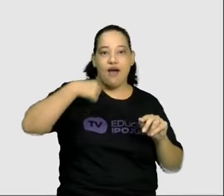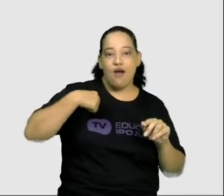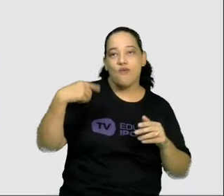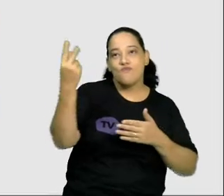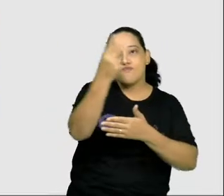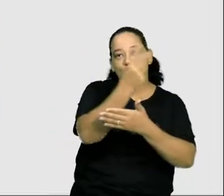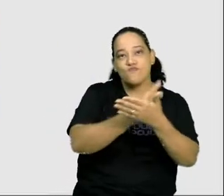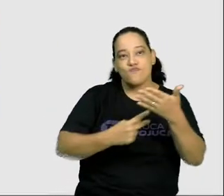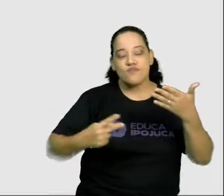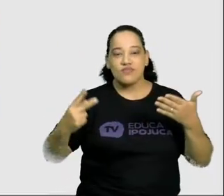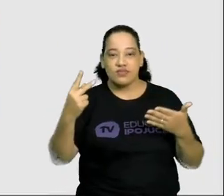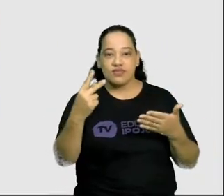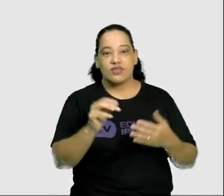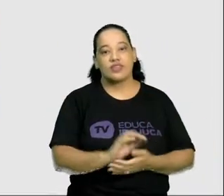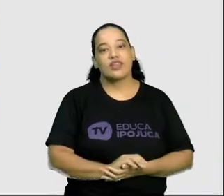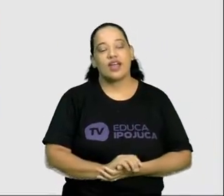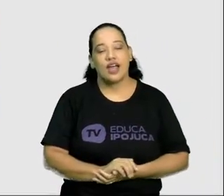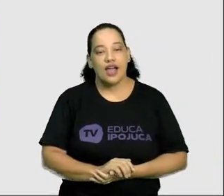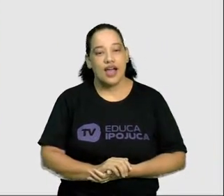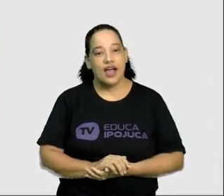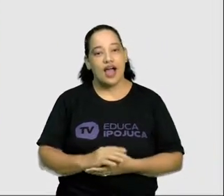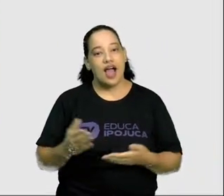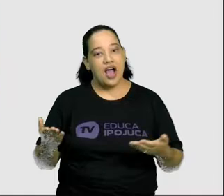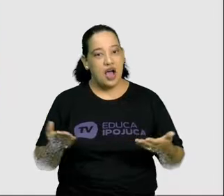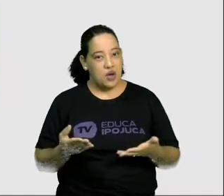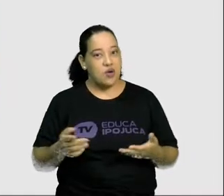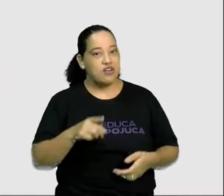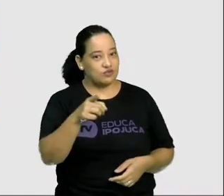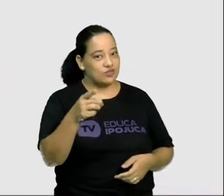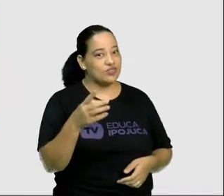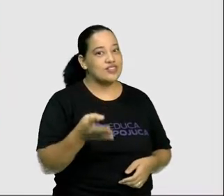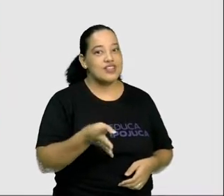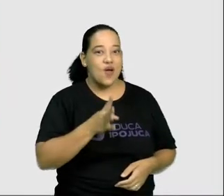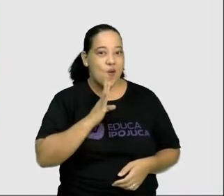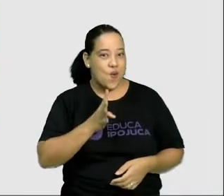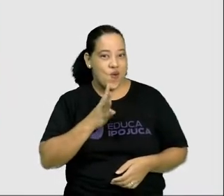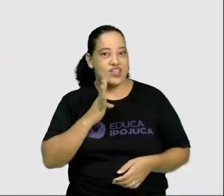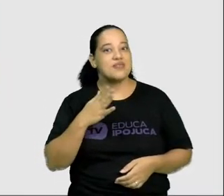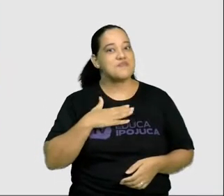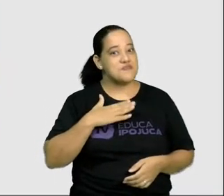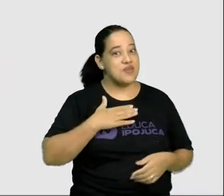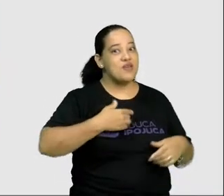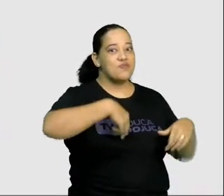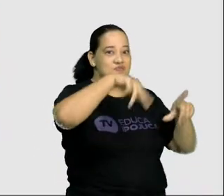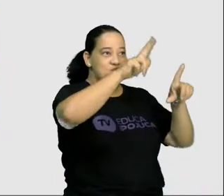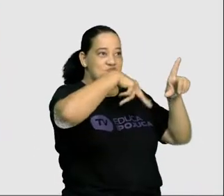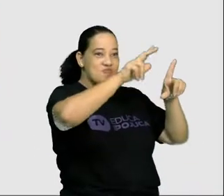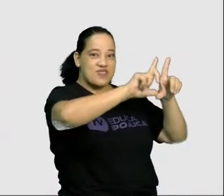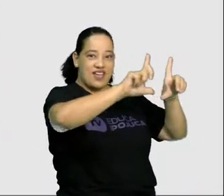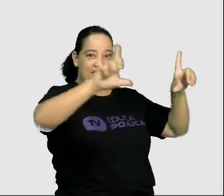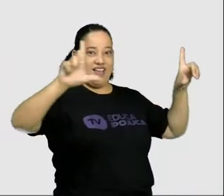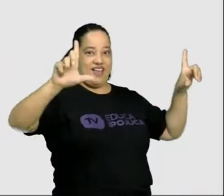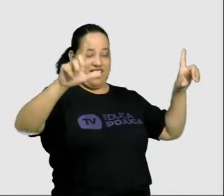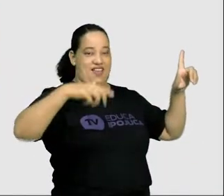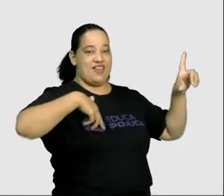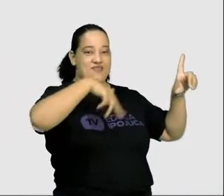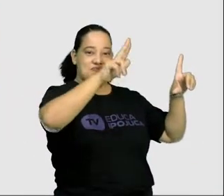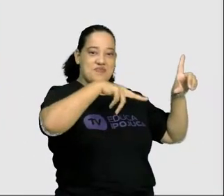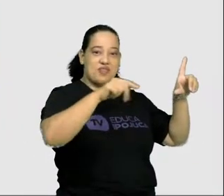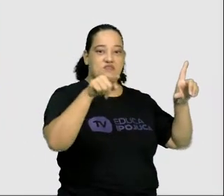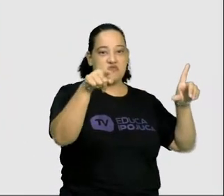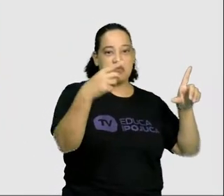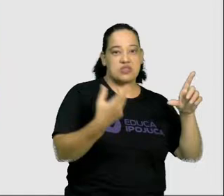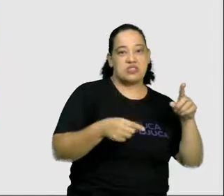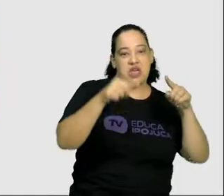Conheça mais alguns de meus quadros. Vocês conseguem encontrar neles círculos,